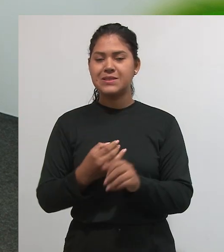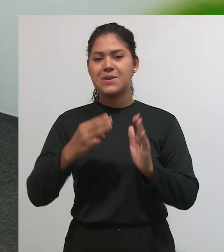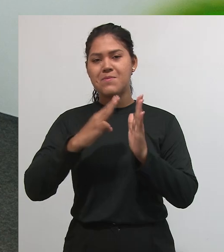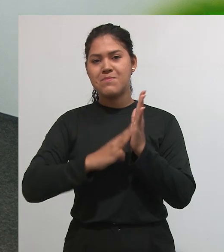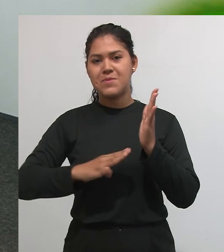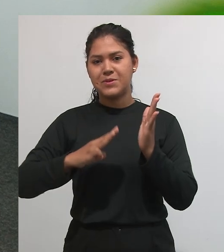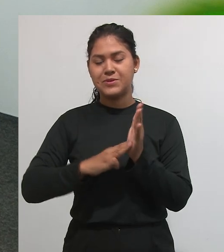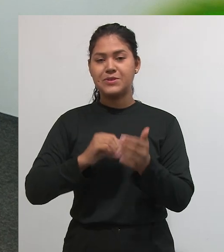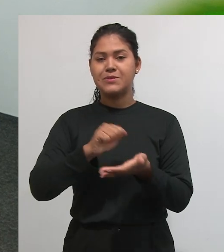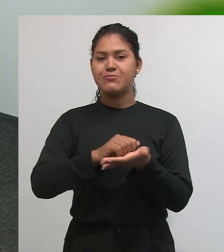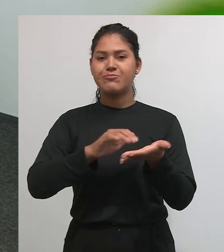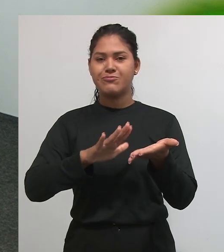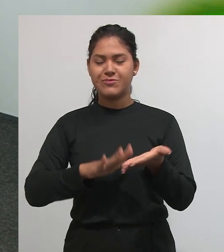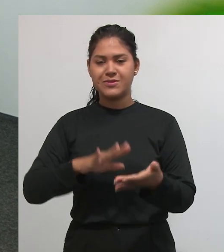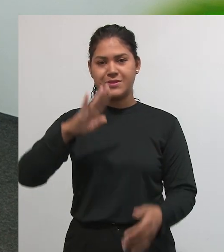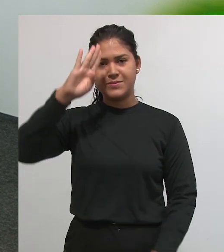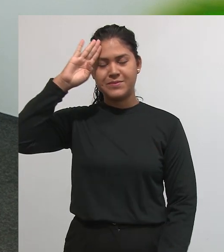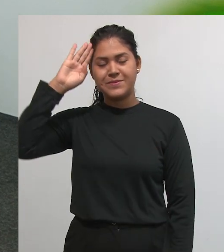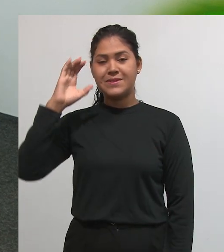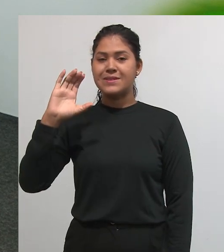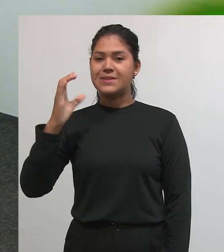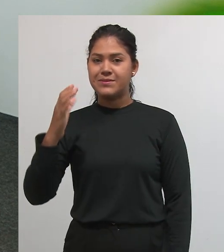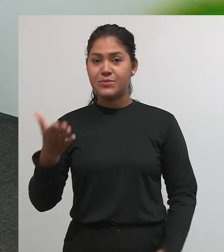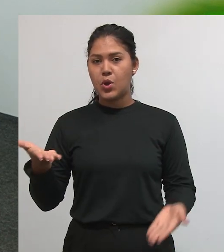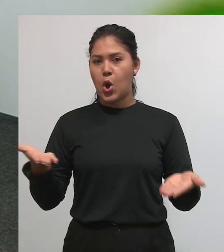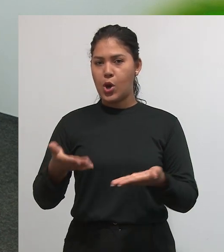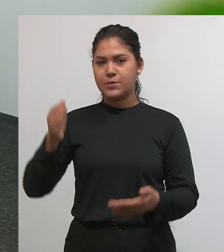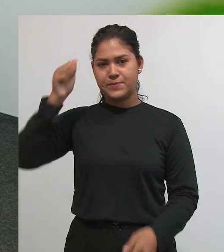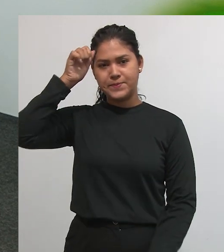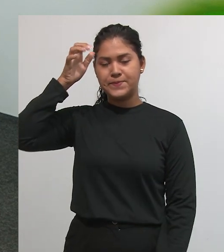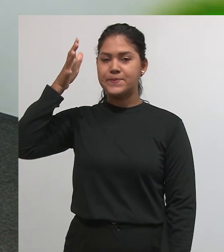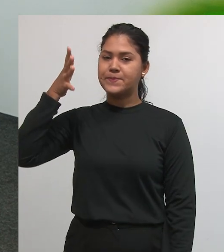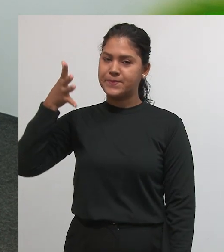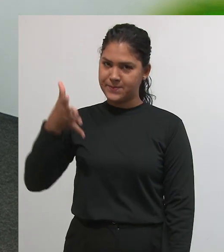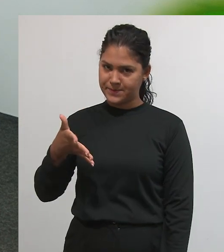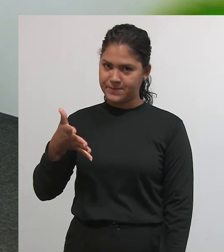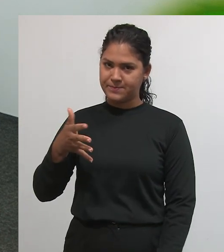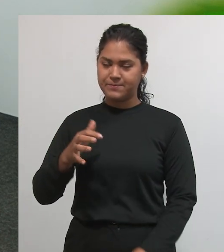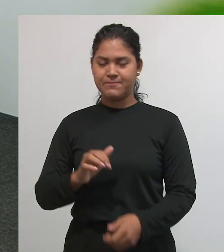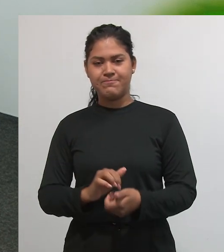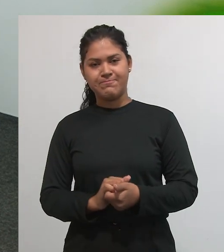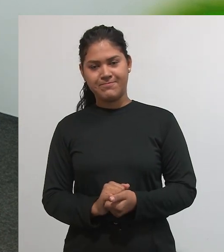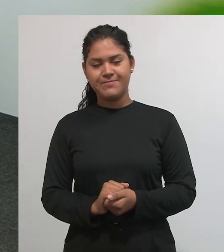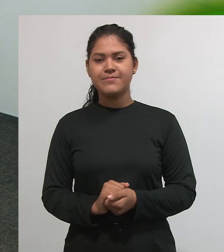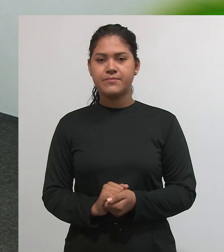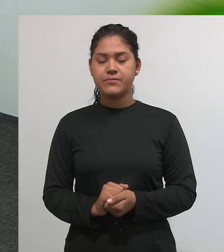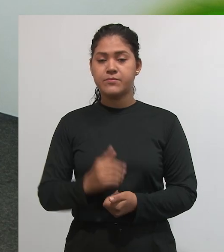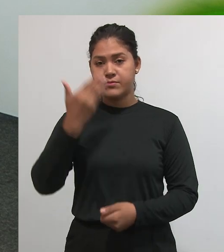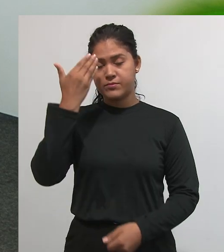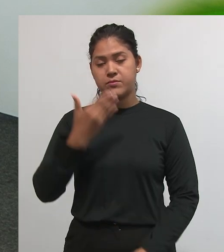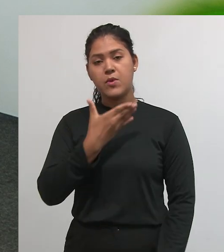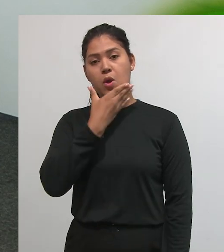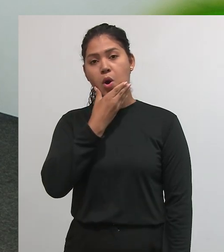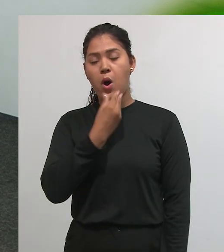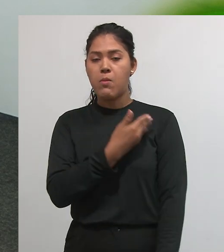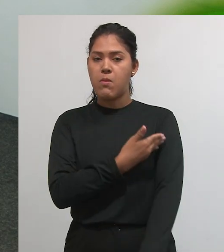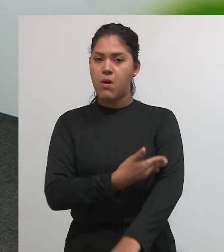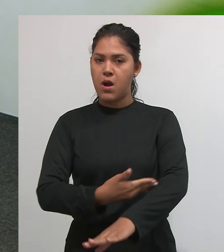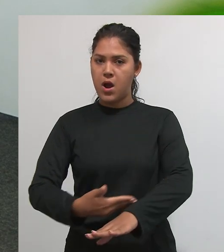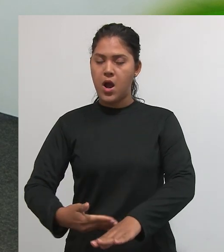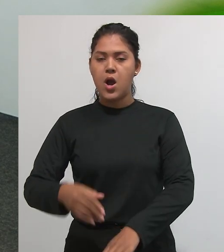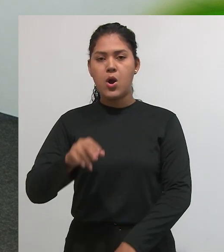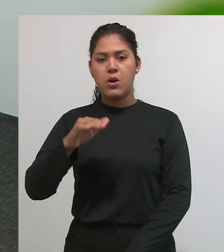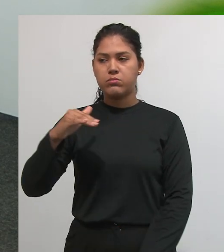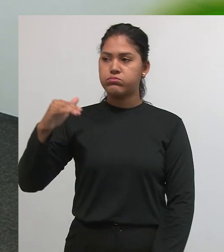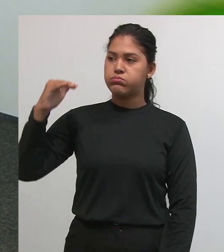de Metodologia do Trabalho Acadêmico e Científico e eu farei uma breve audiodescrição. Eu sou um homem branco, de altura